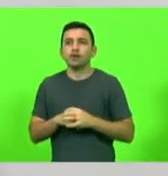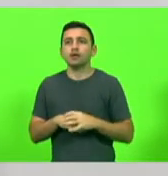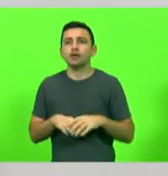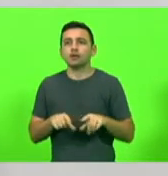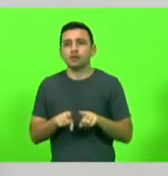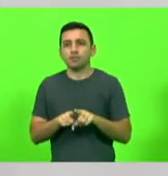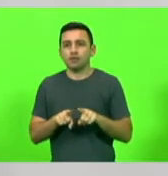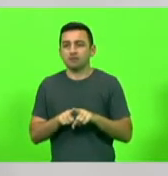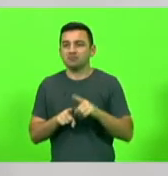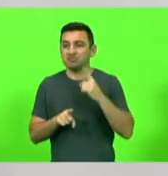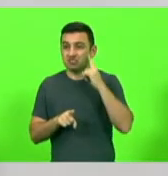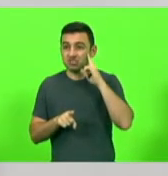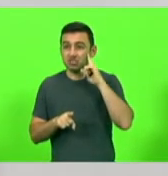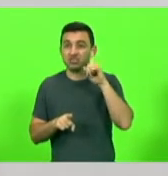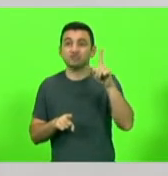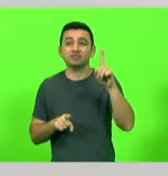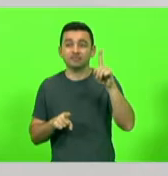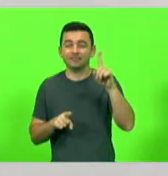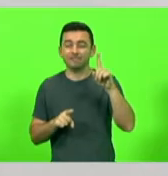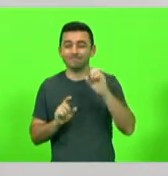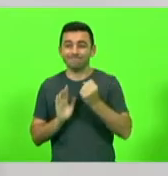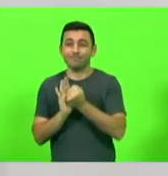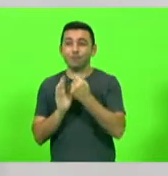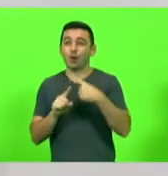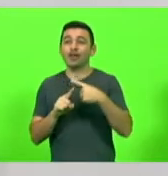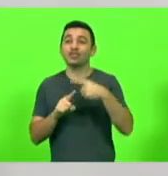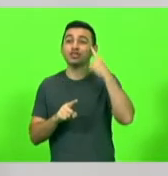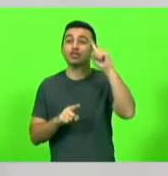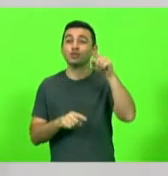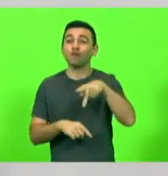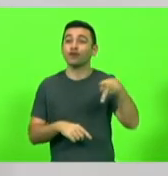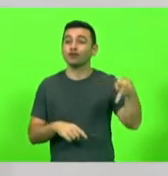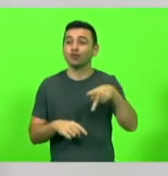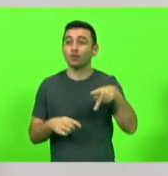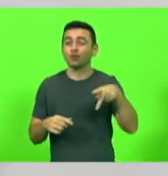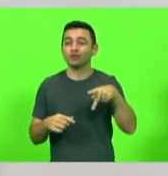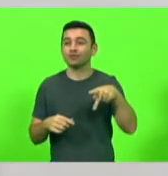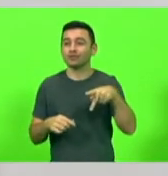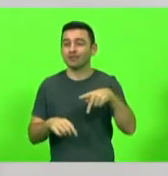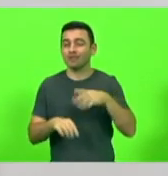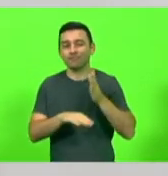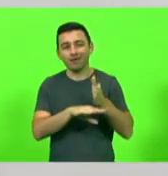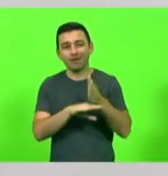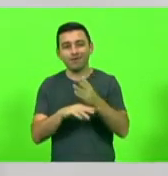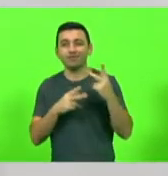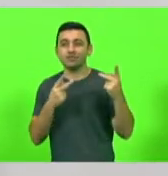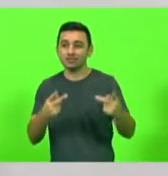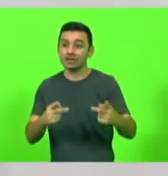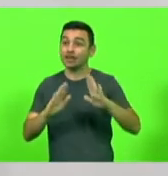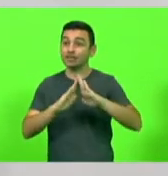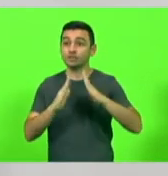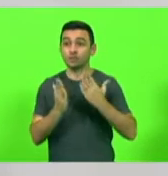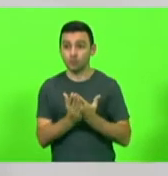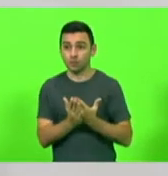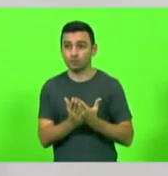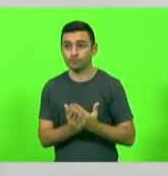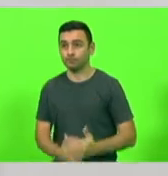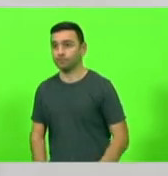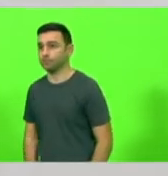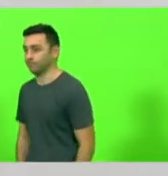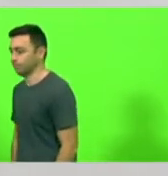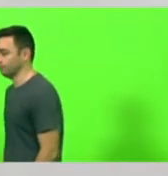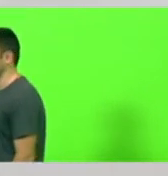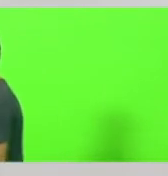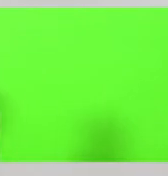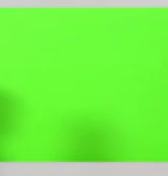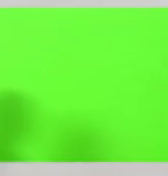me marcou, porque é dia do professor, eu estava visitando escolas no oeste de Santa Catarina. Naquele